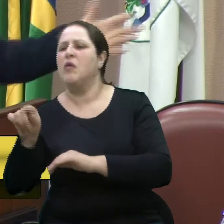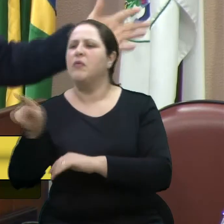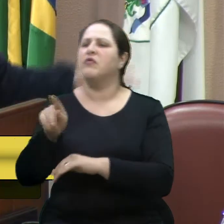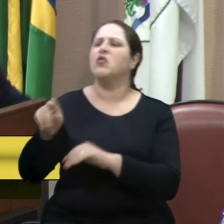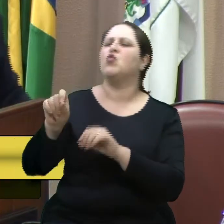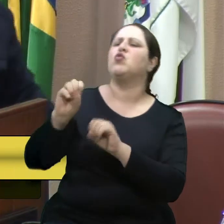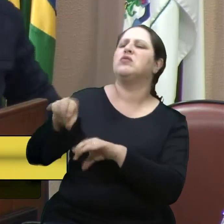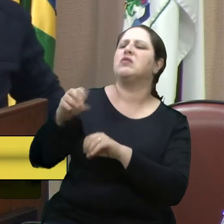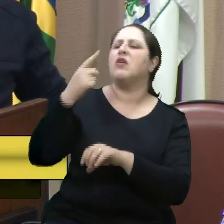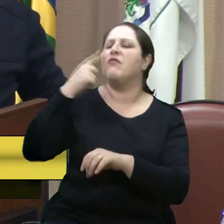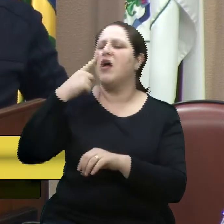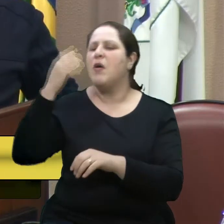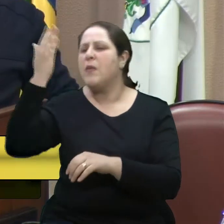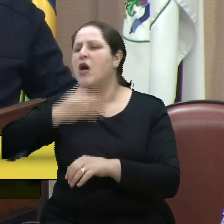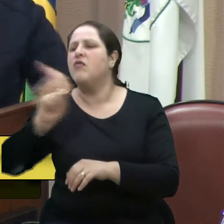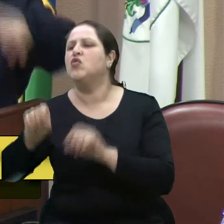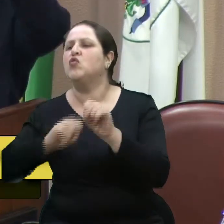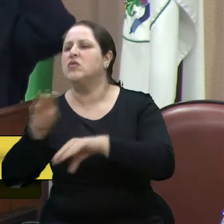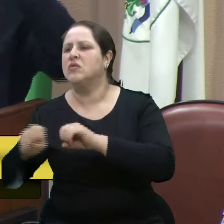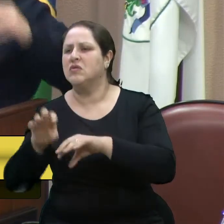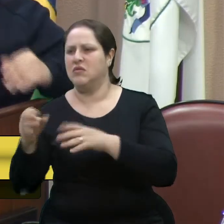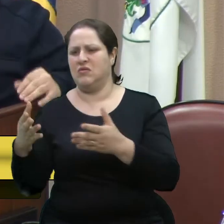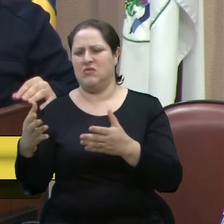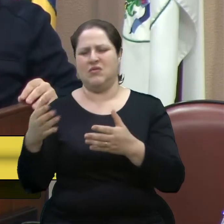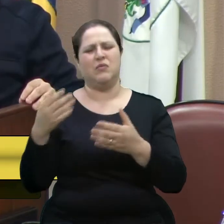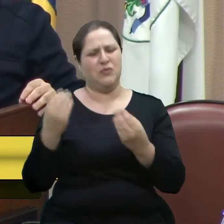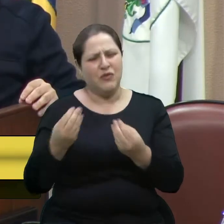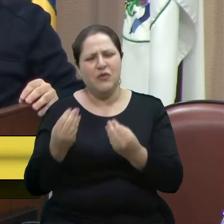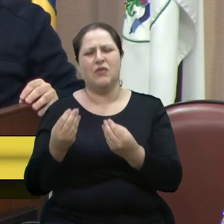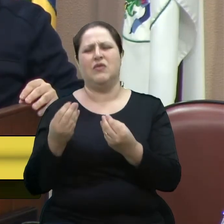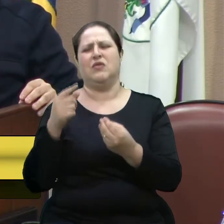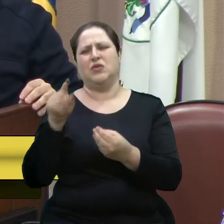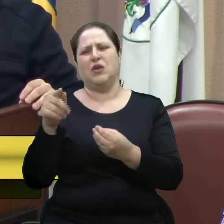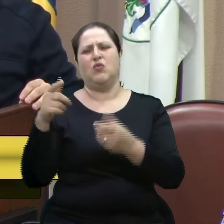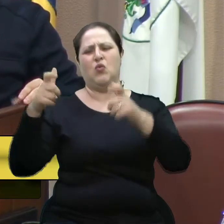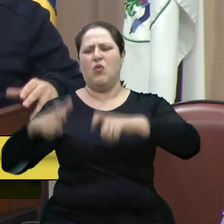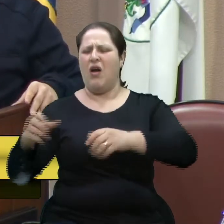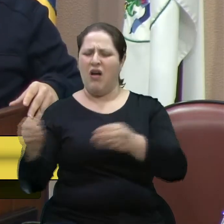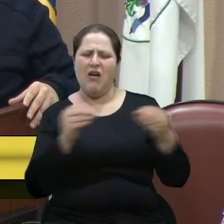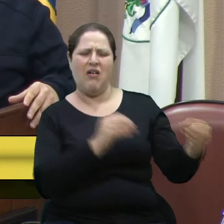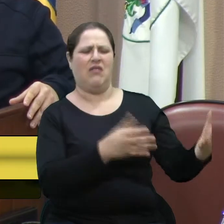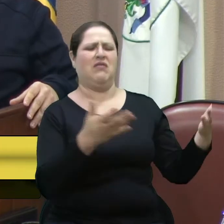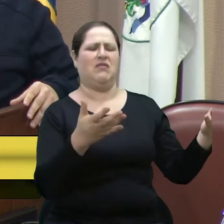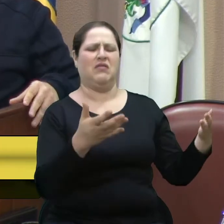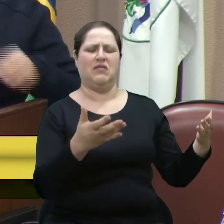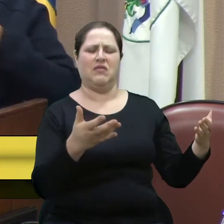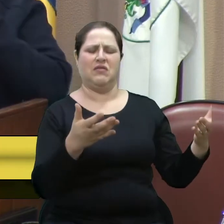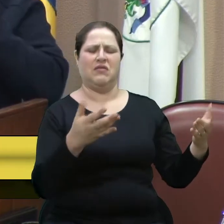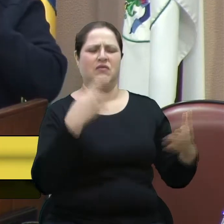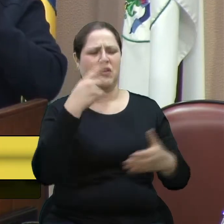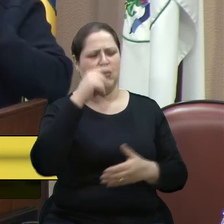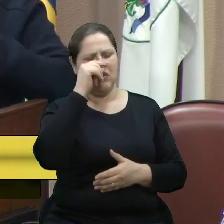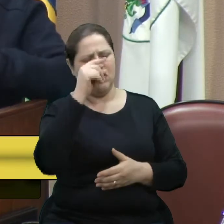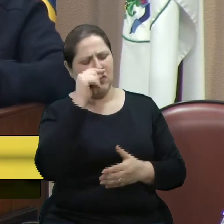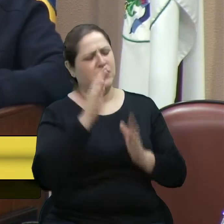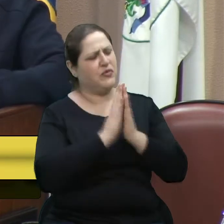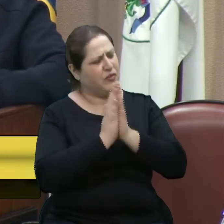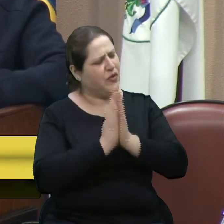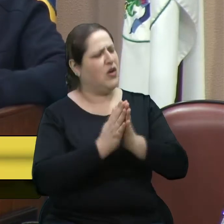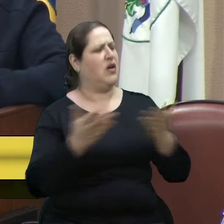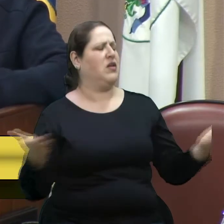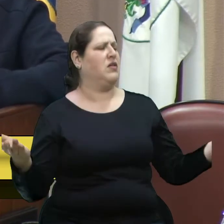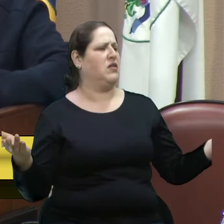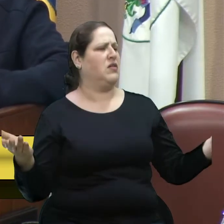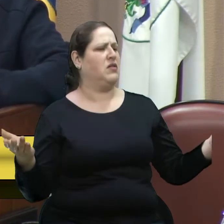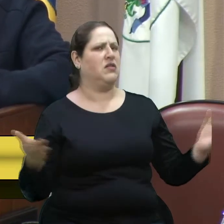Deixa eu ver o está ensinando. Mas vai te colocar no teu lugar, vereador Fontenelle. Mas vai... Mas olha, vereador, mas por favor.